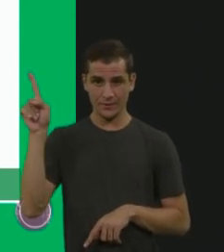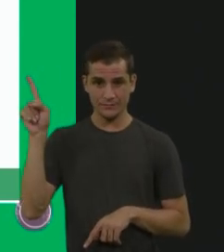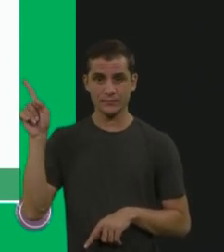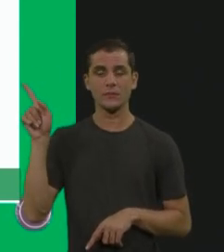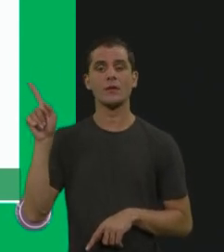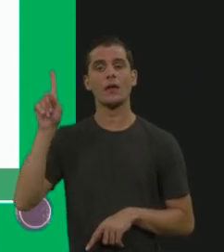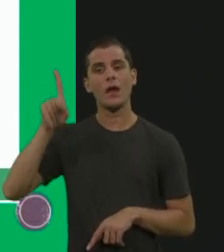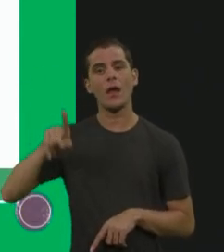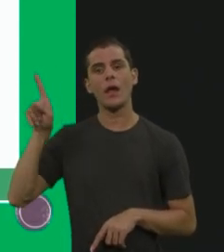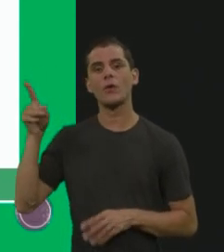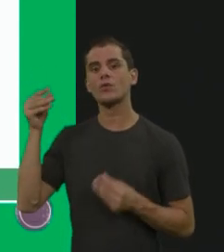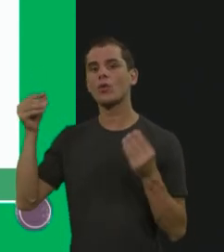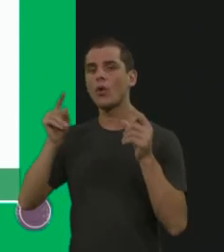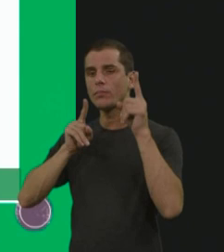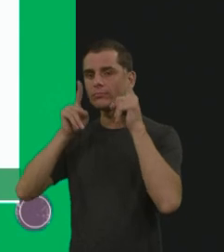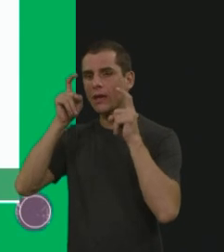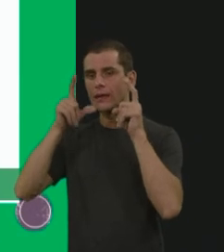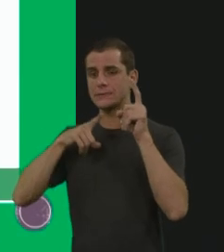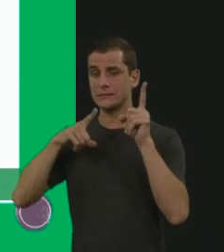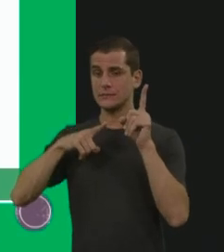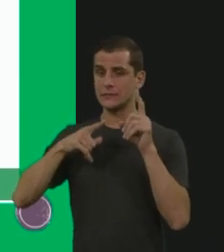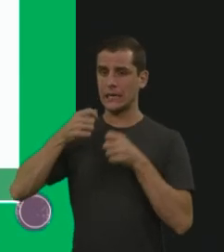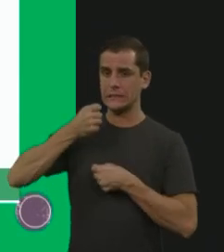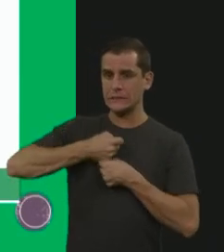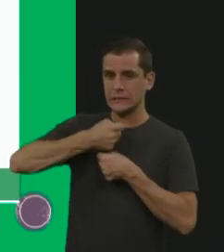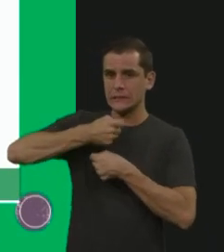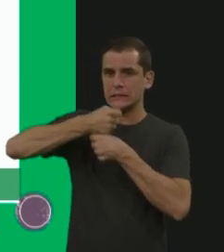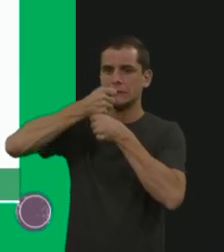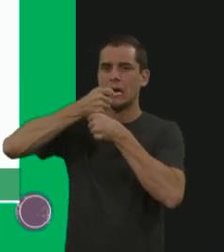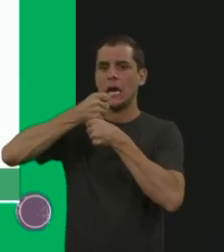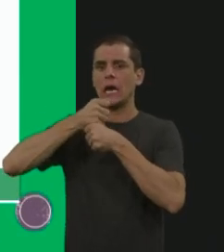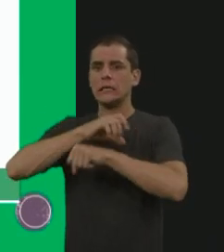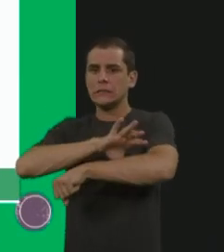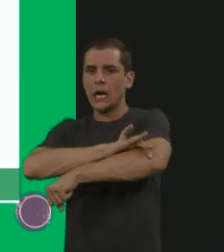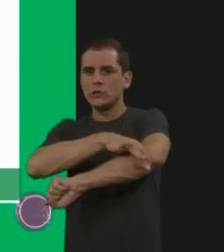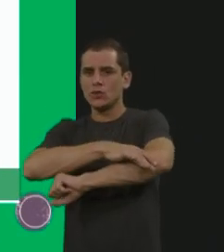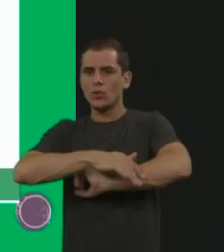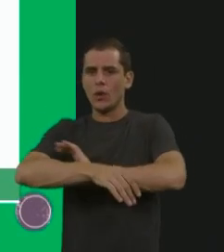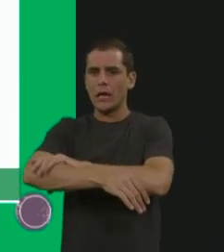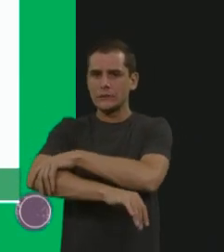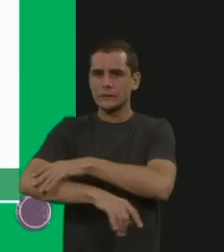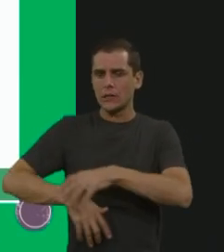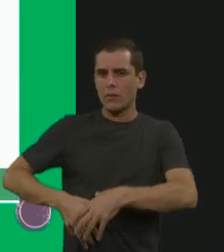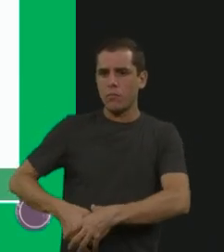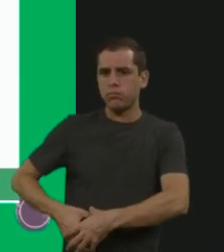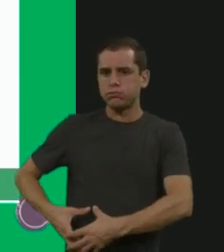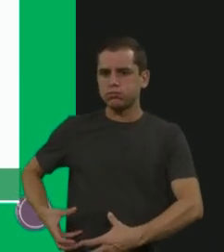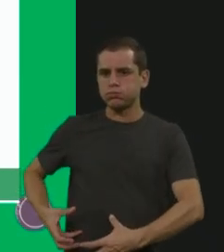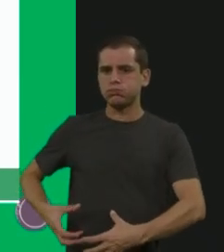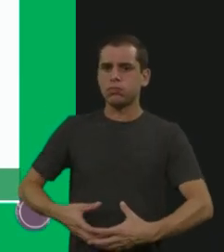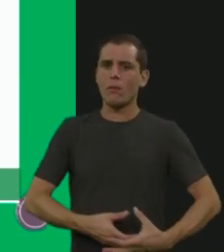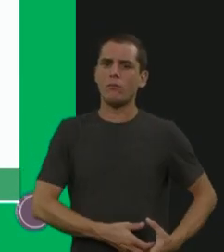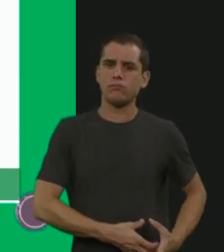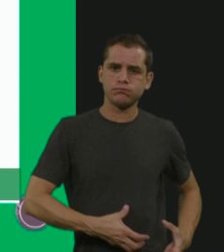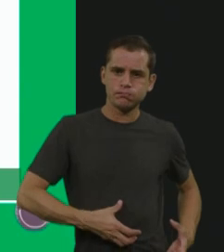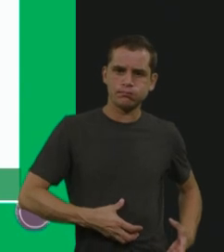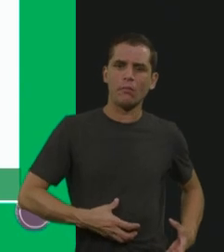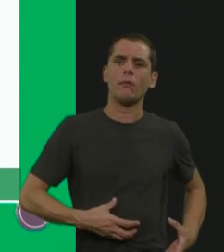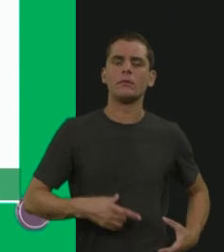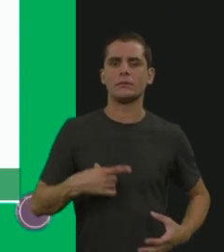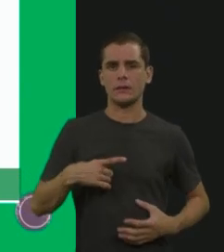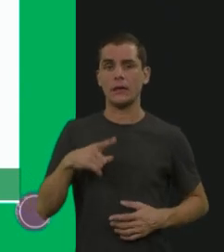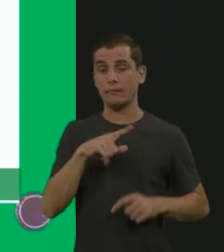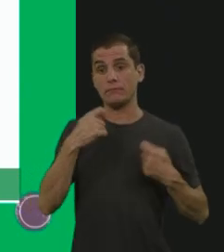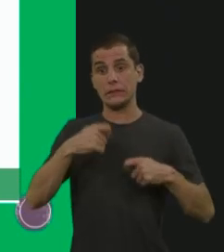típica, é face de depósito, contratura articular, tem já baço-fígado grande, né? E exige muita